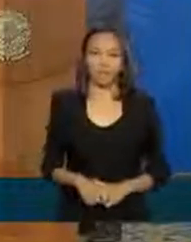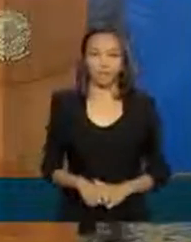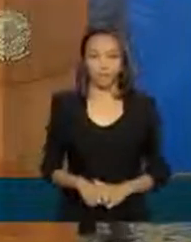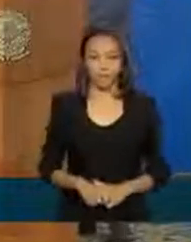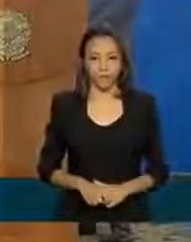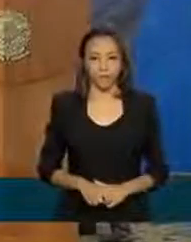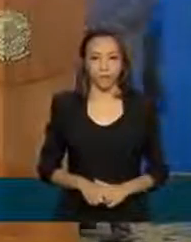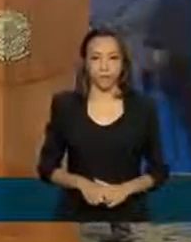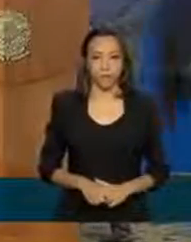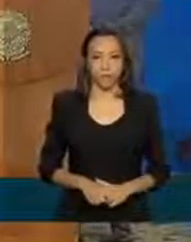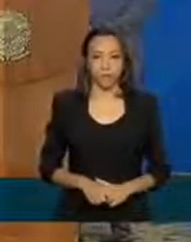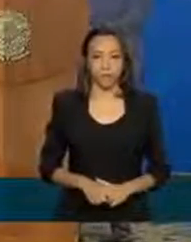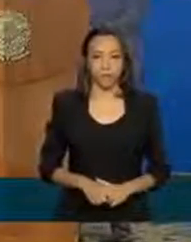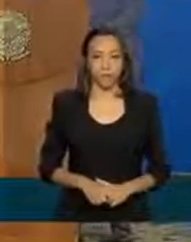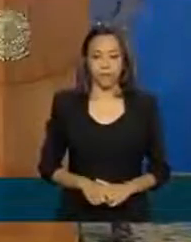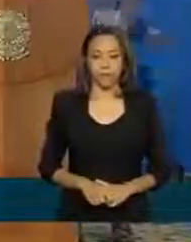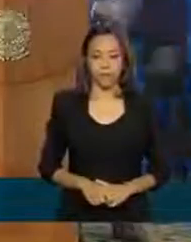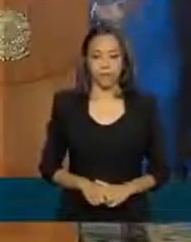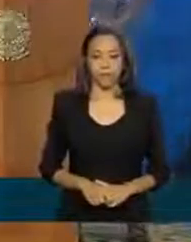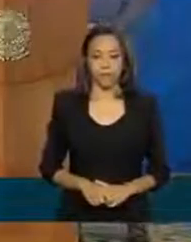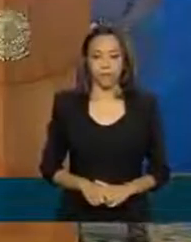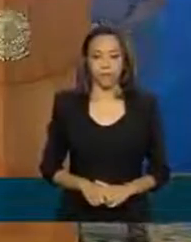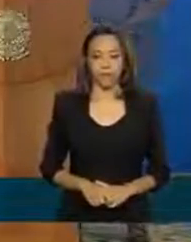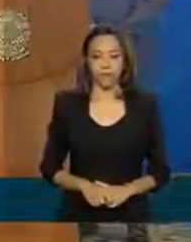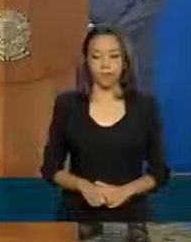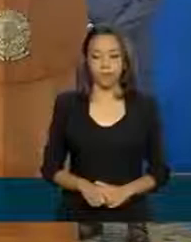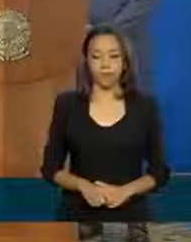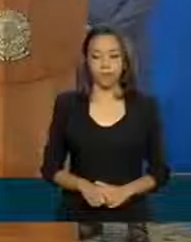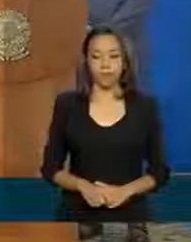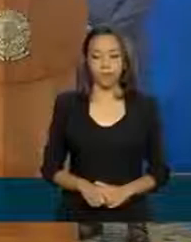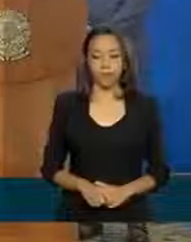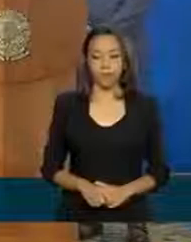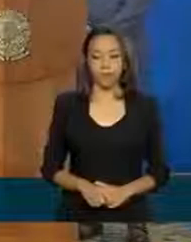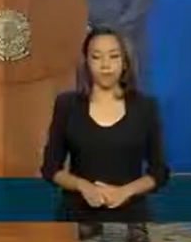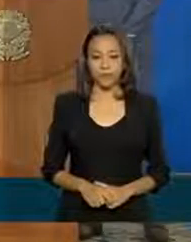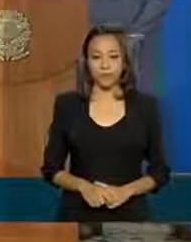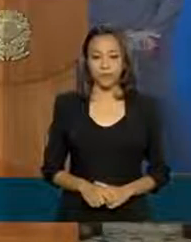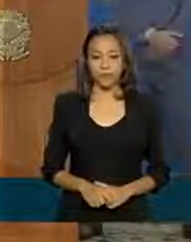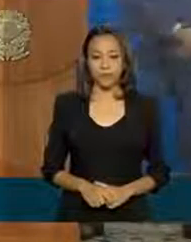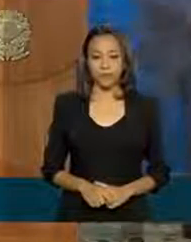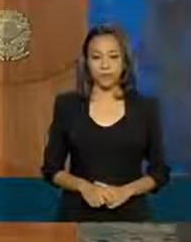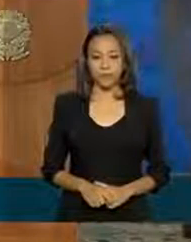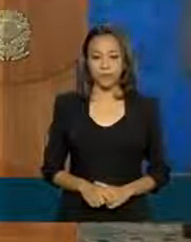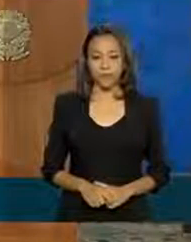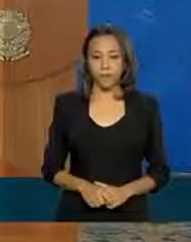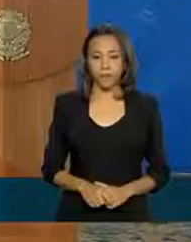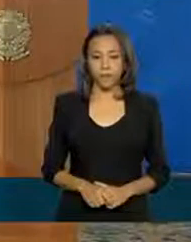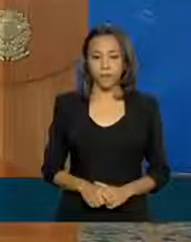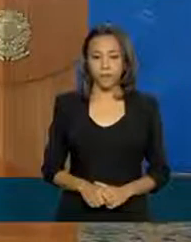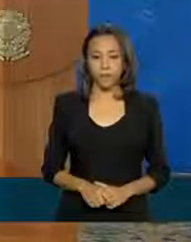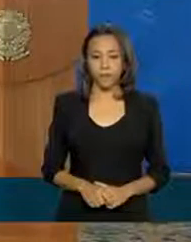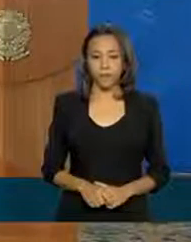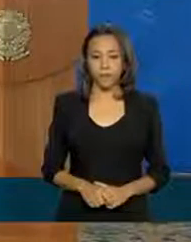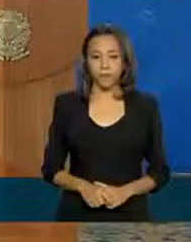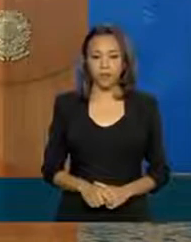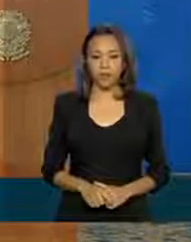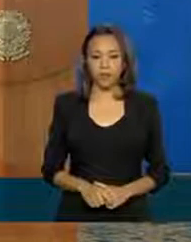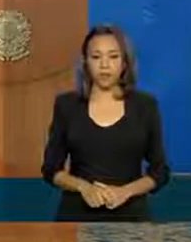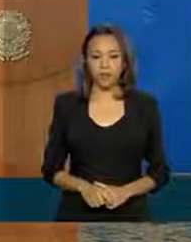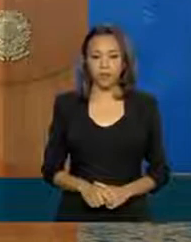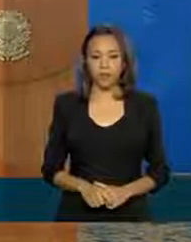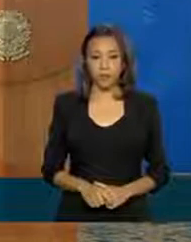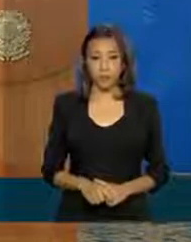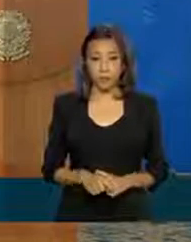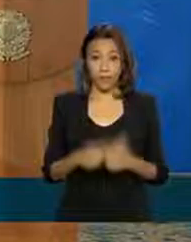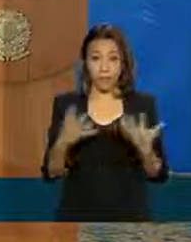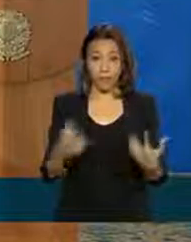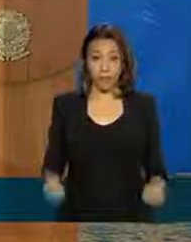abrir